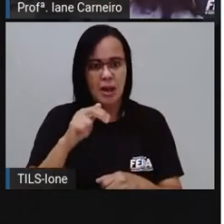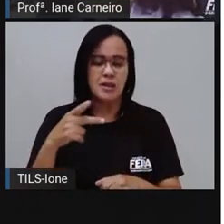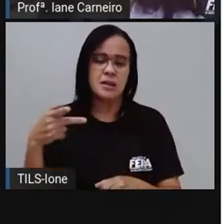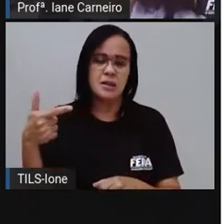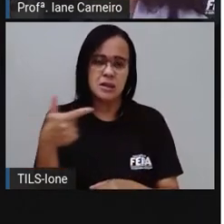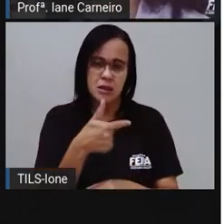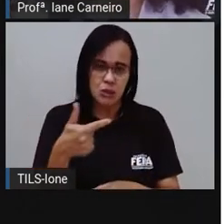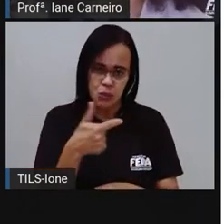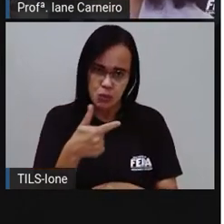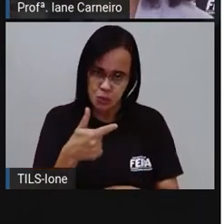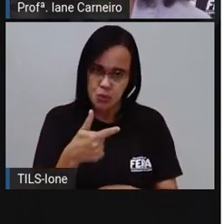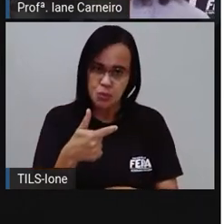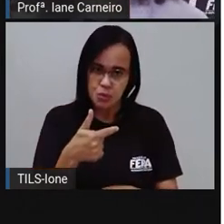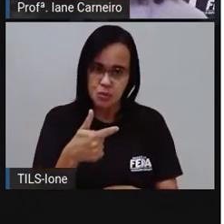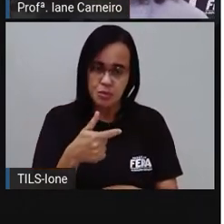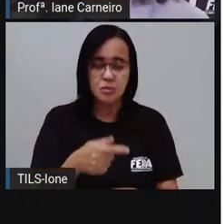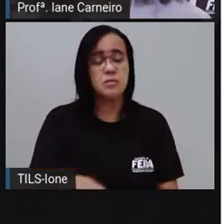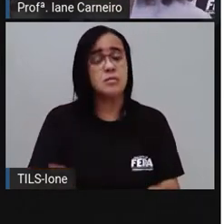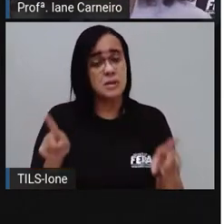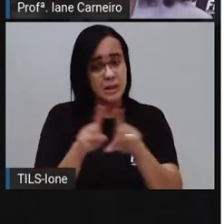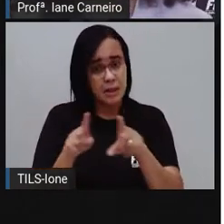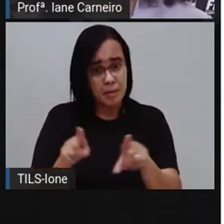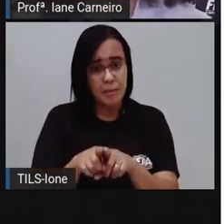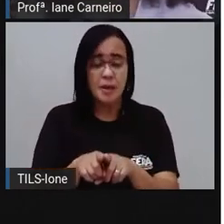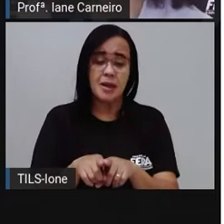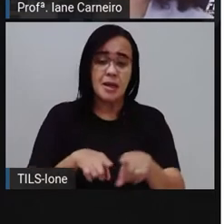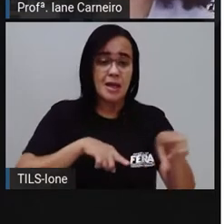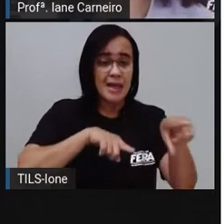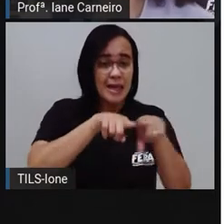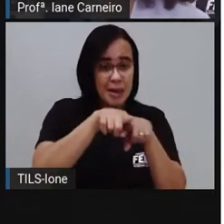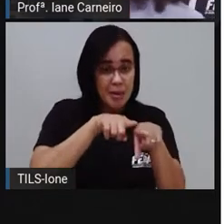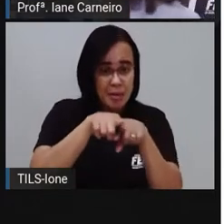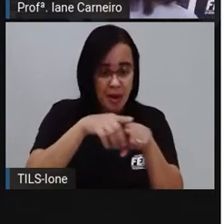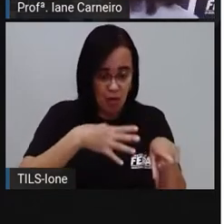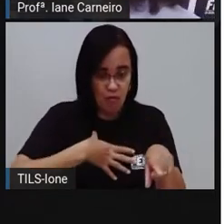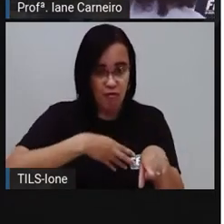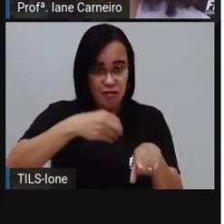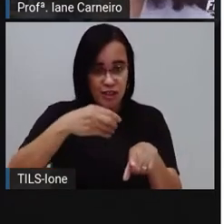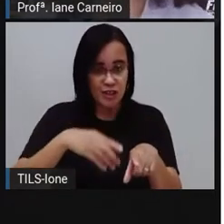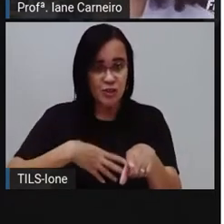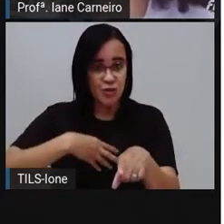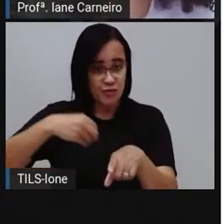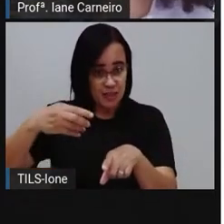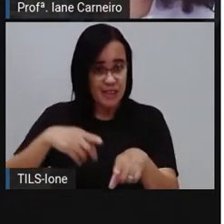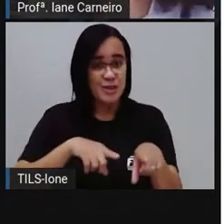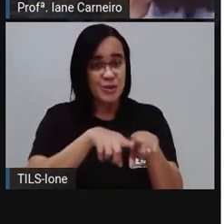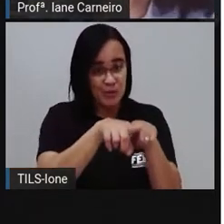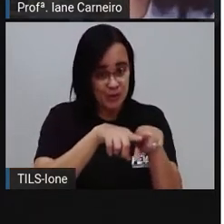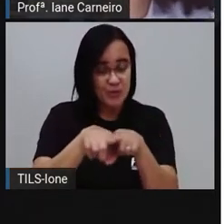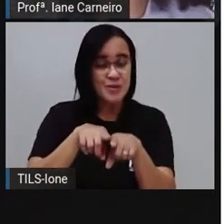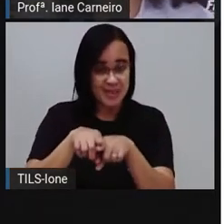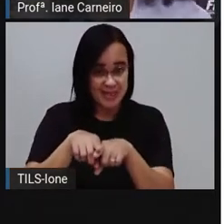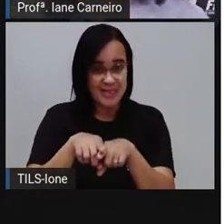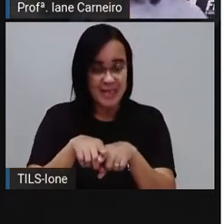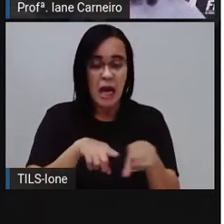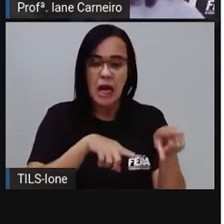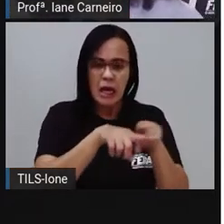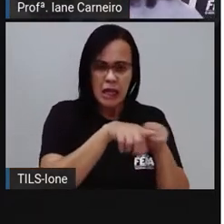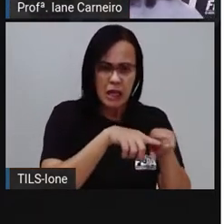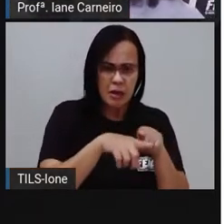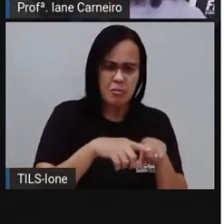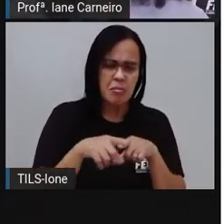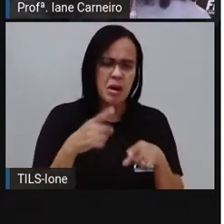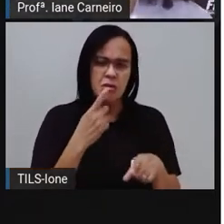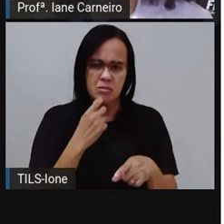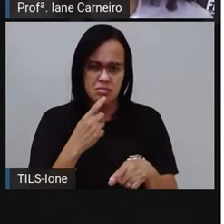Então, gente também tem os irmãos, né? Que são os filhos aqui do pai e da mãe, né? E aí a gente tem irmão de sangue, irmão que